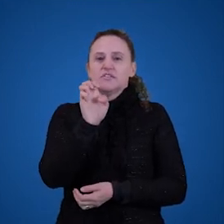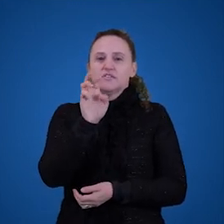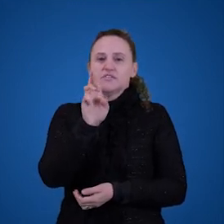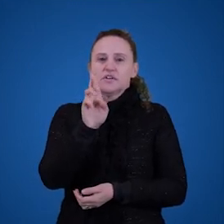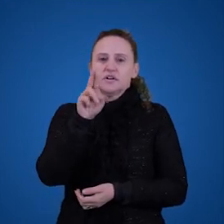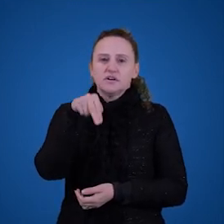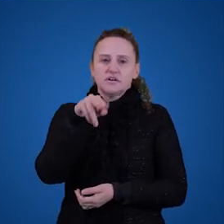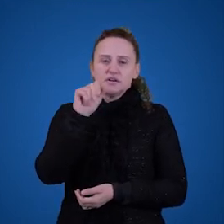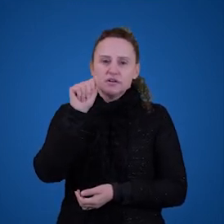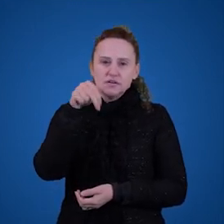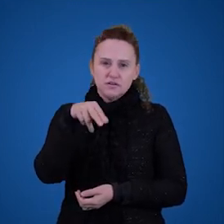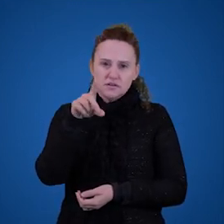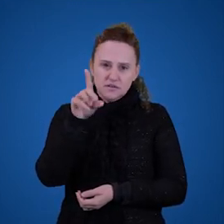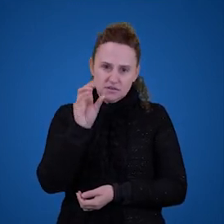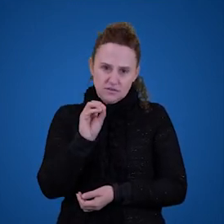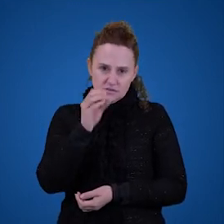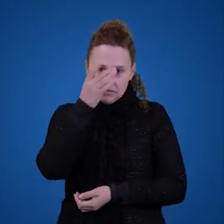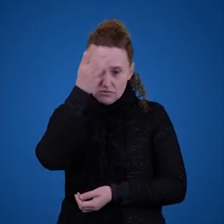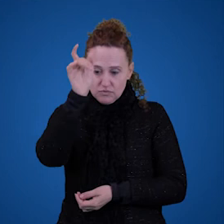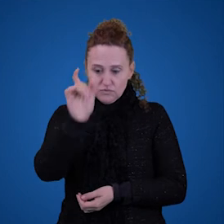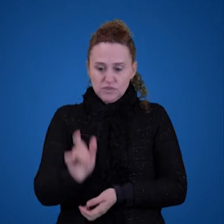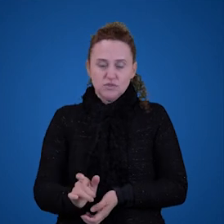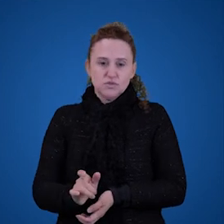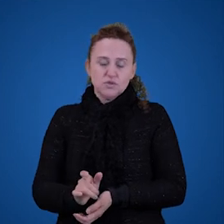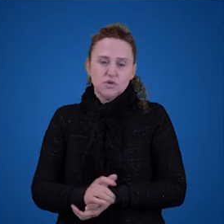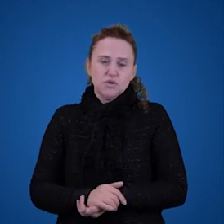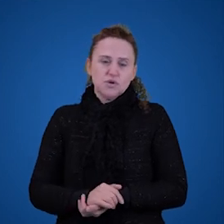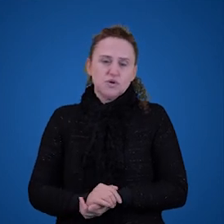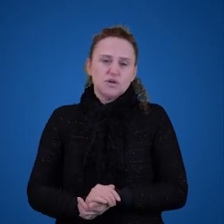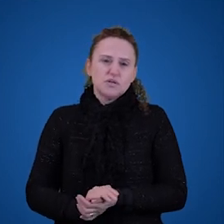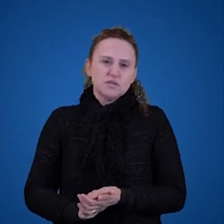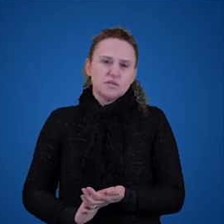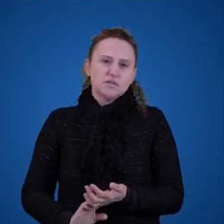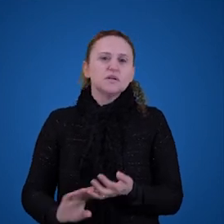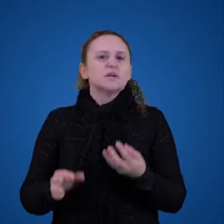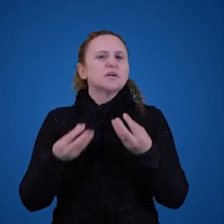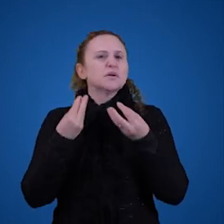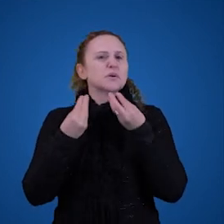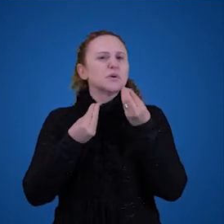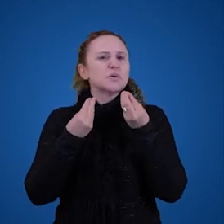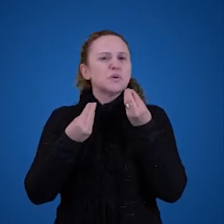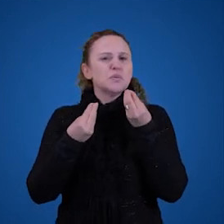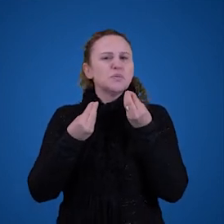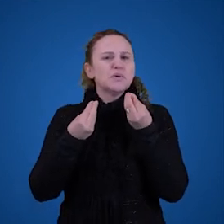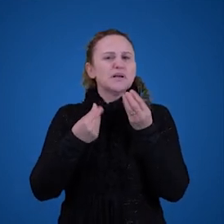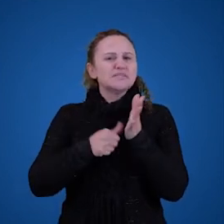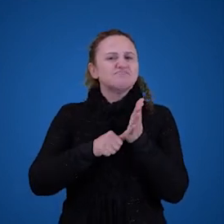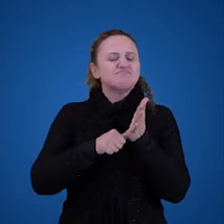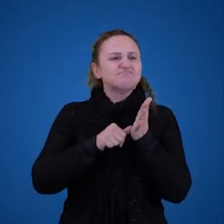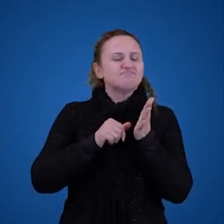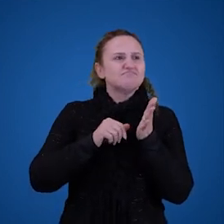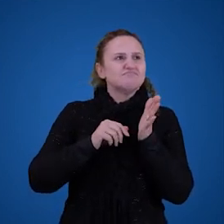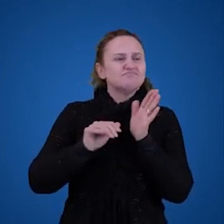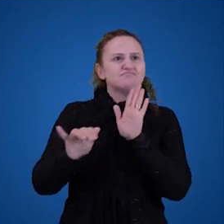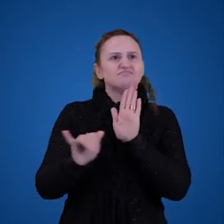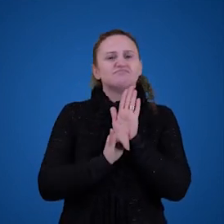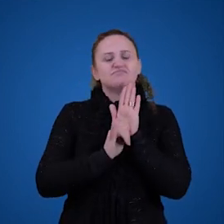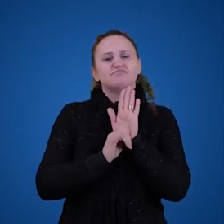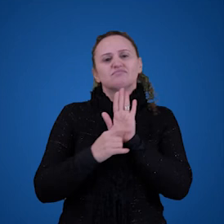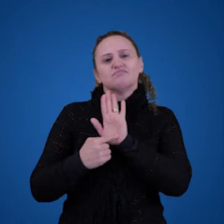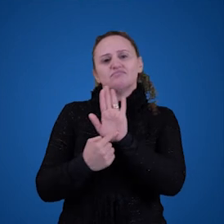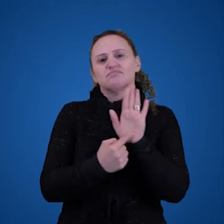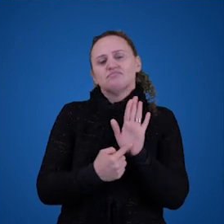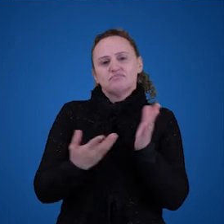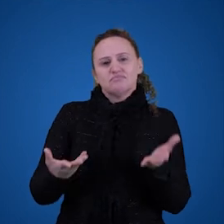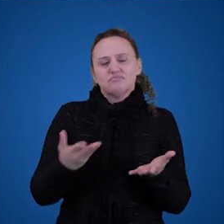bem se os nomes que ocorrem C referem o mesmo objeto como a identidade expressa em C não é trivial então